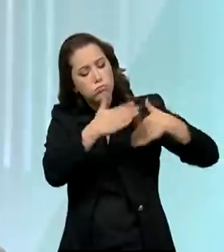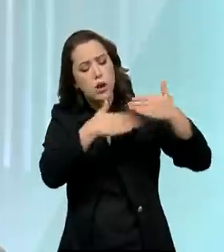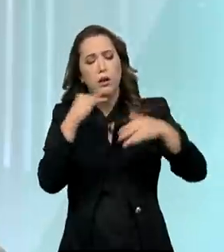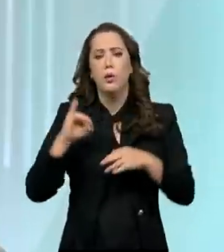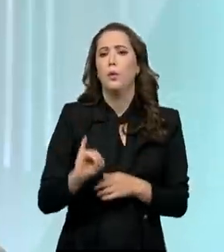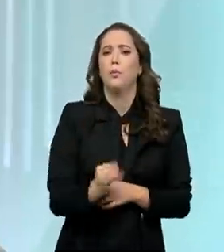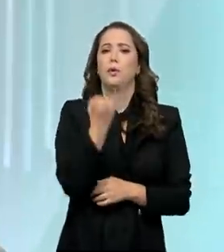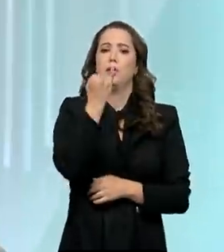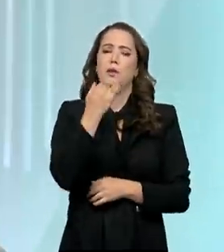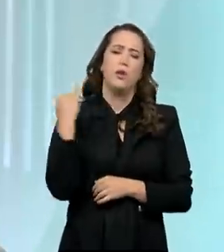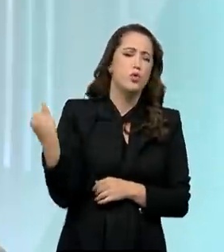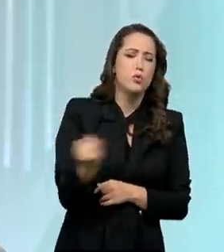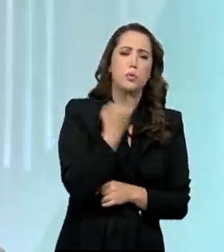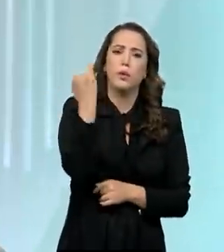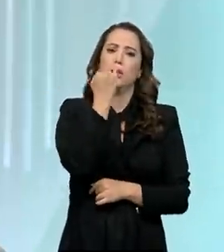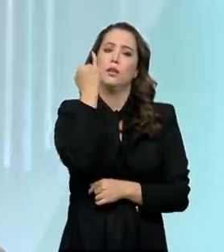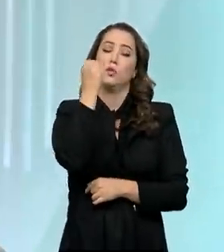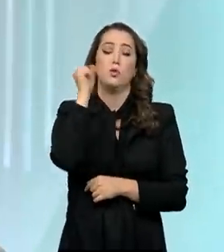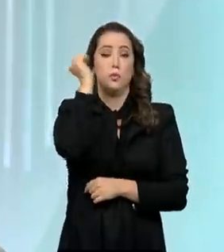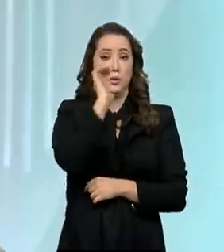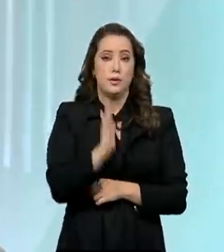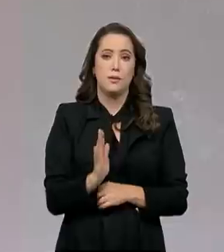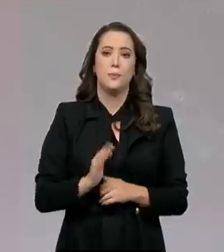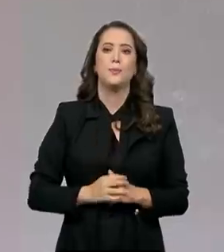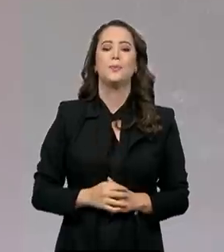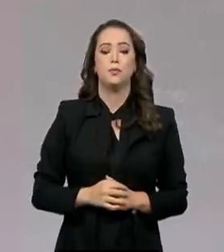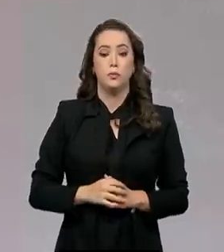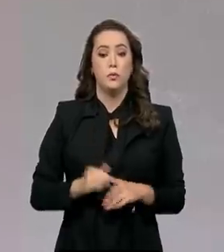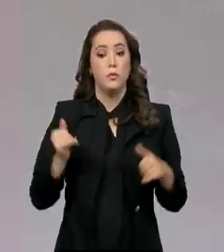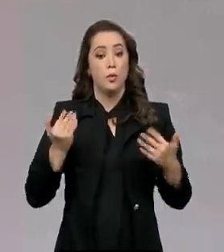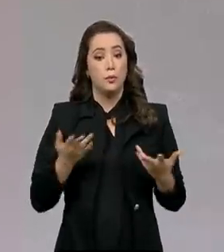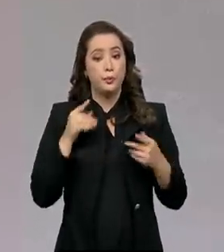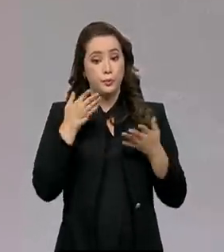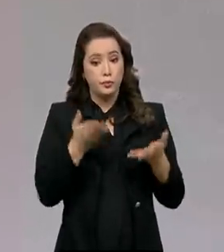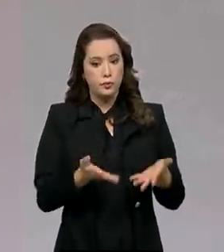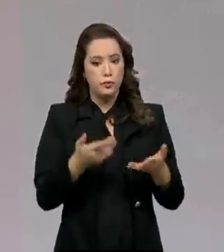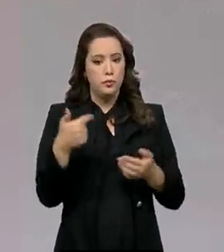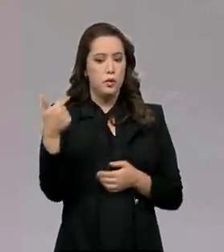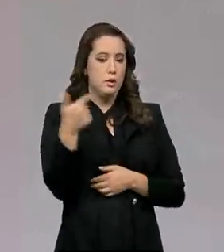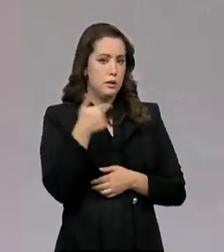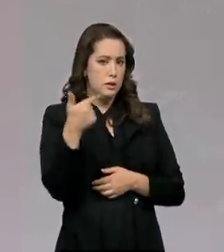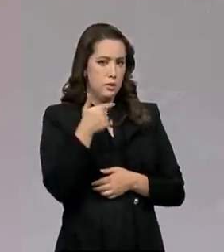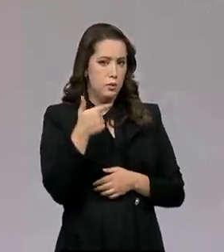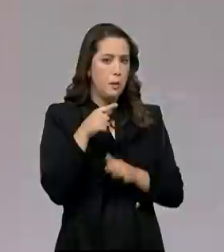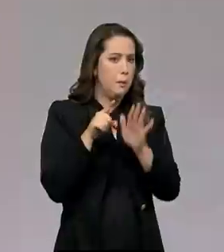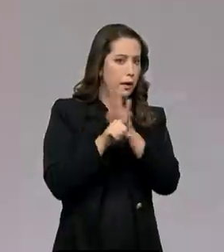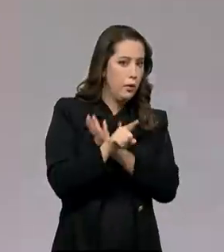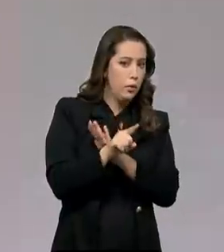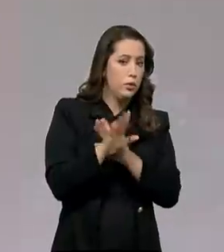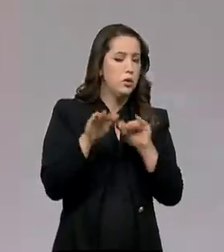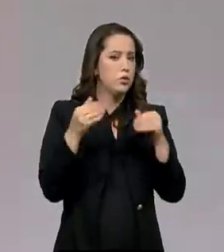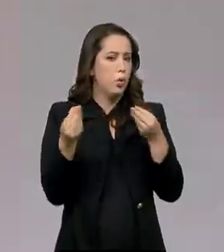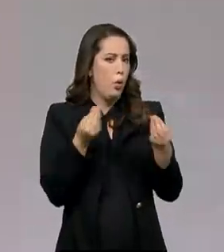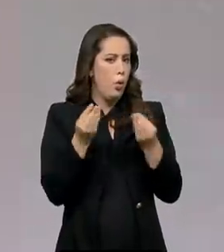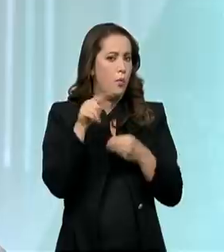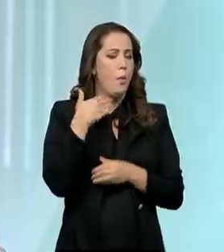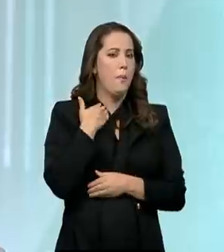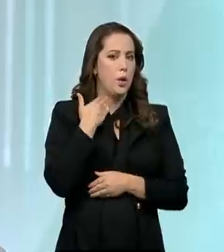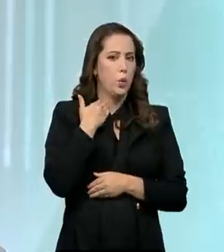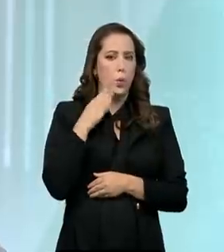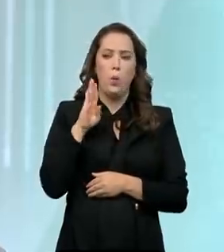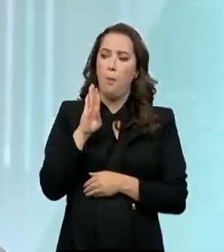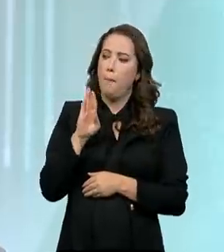oportunidade de negócios para o Brasil. E aí, sobre a segunda parte da sua pergunta, da função de um banco como o BNDES,